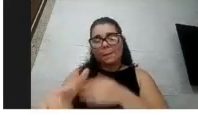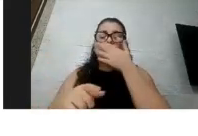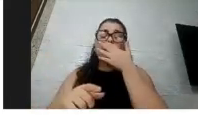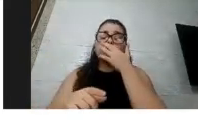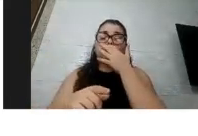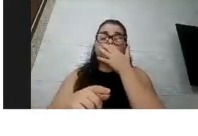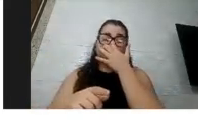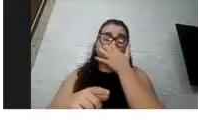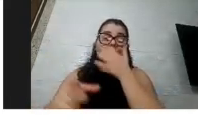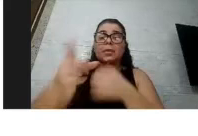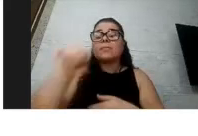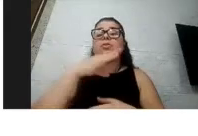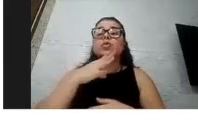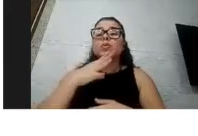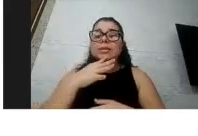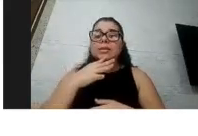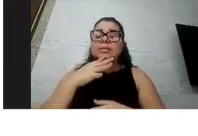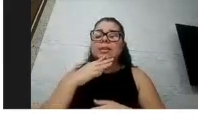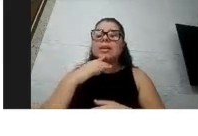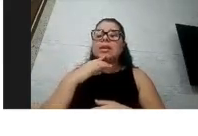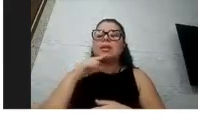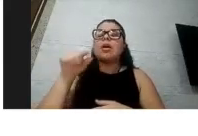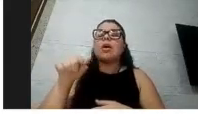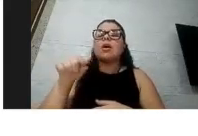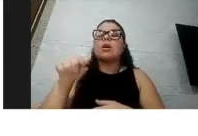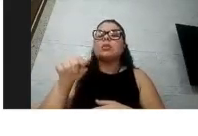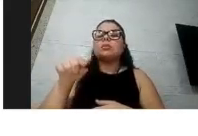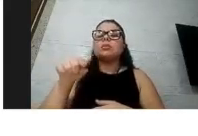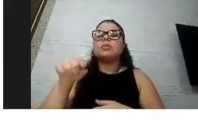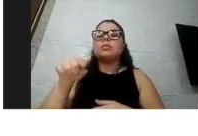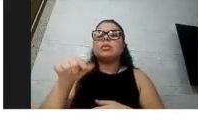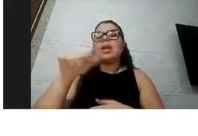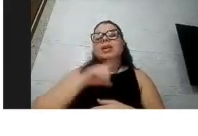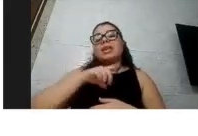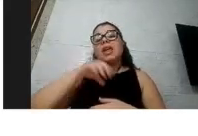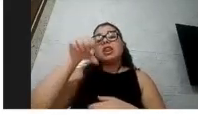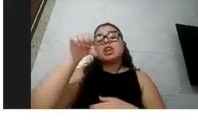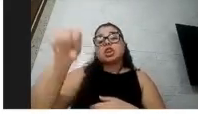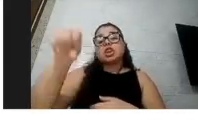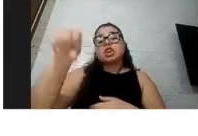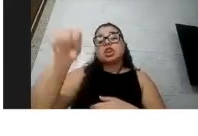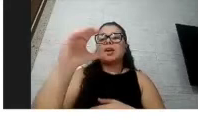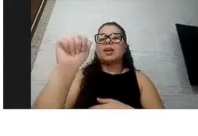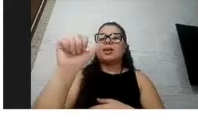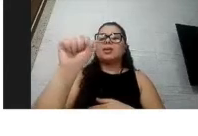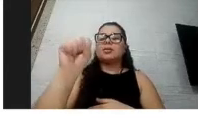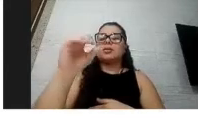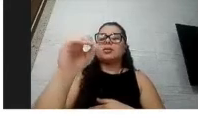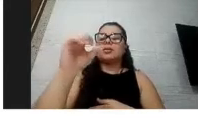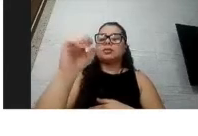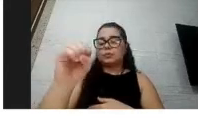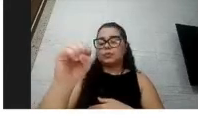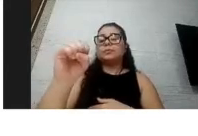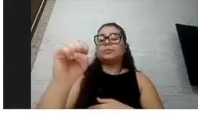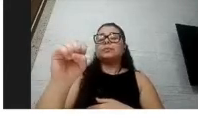pouquinho, a maioria dos casos, então aqui tem sete, oito, nove casos, a maioria desses casos foram casos